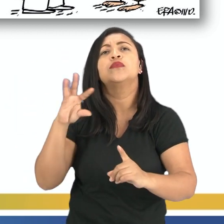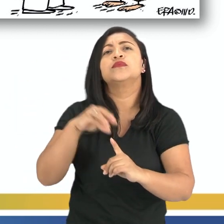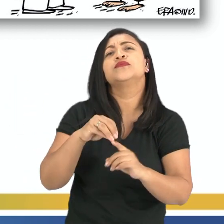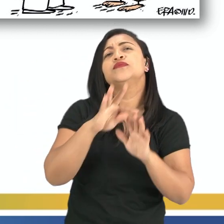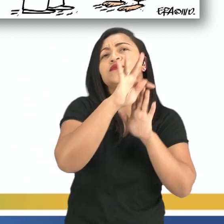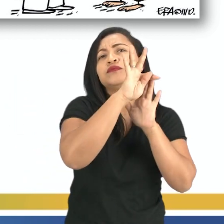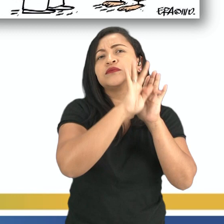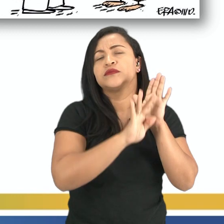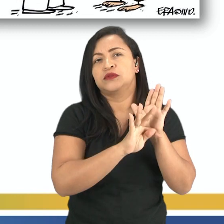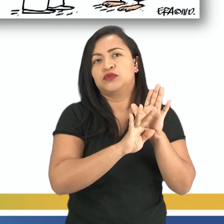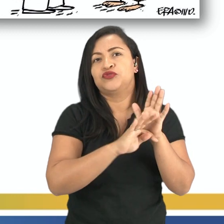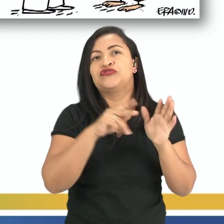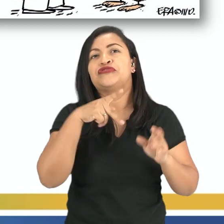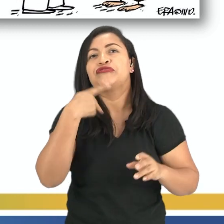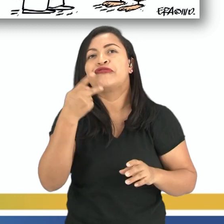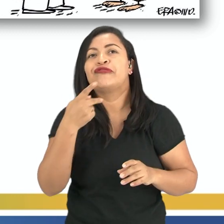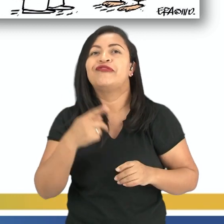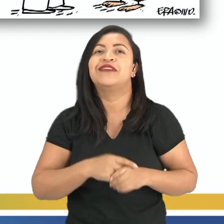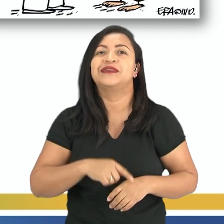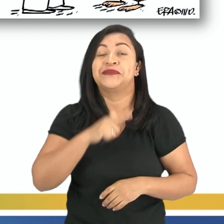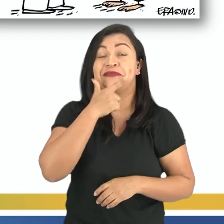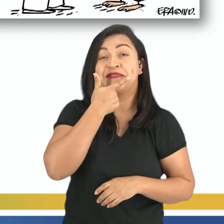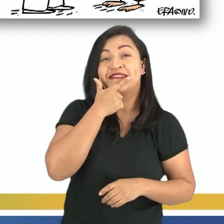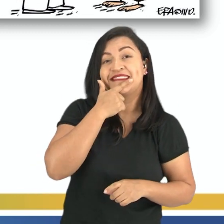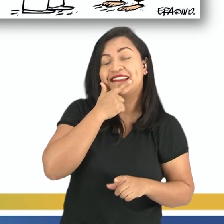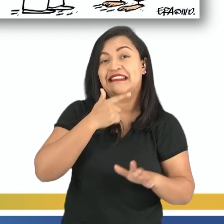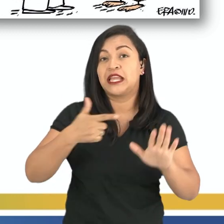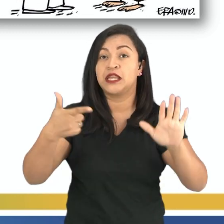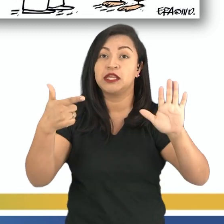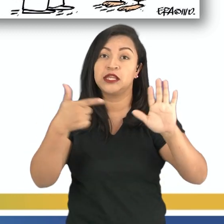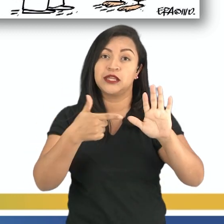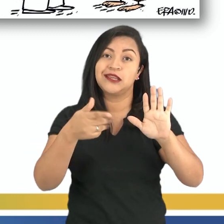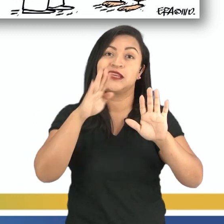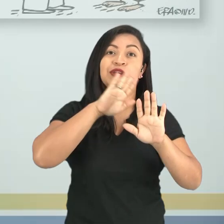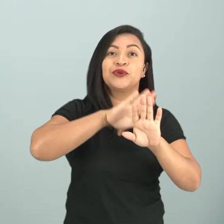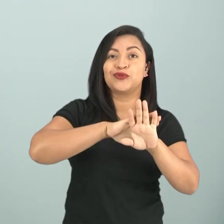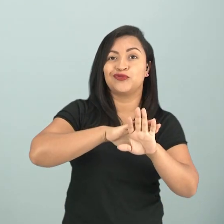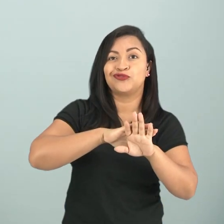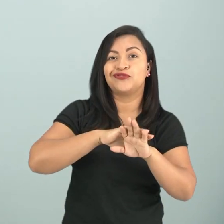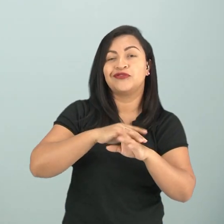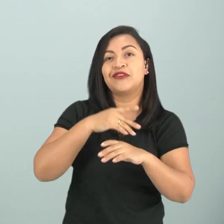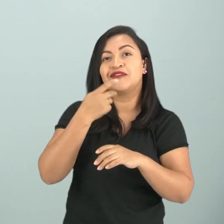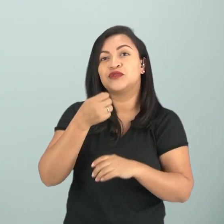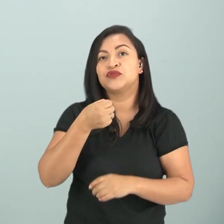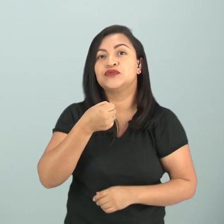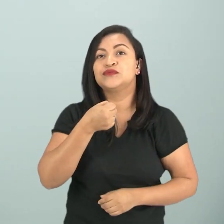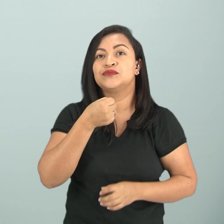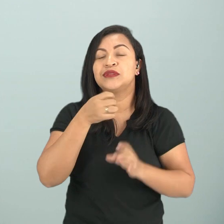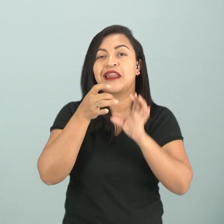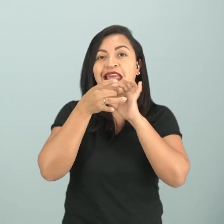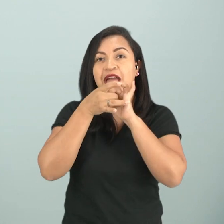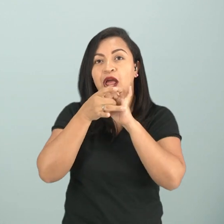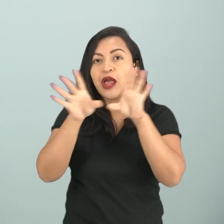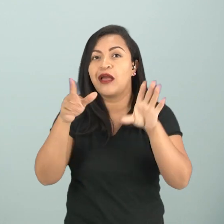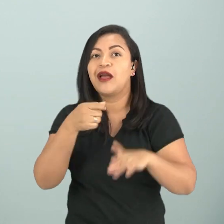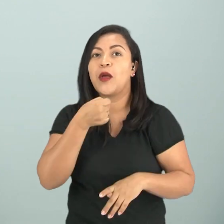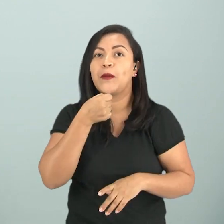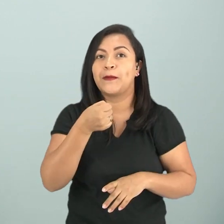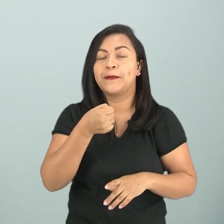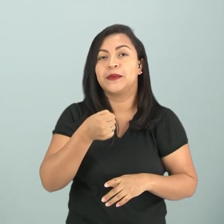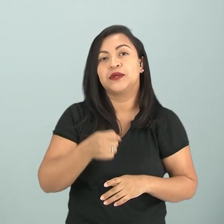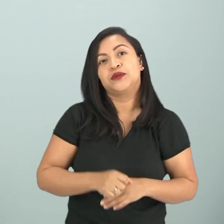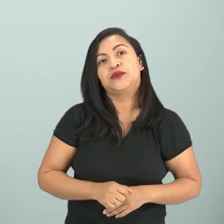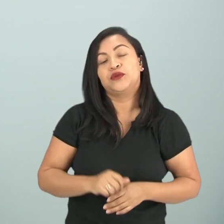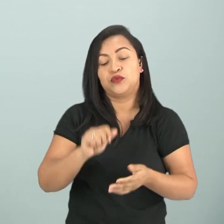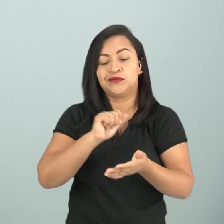texto, criticar com humor e ironia revelando a opinião do autor. Observem, gente, que esse texto, ele tem uma intenção, tem uma